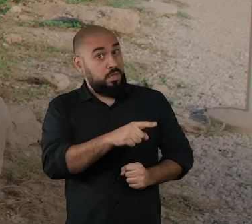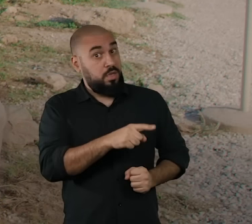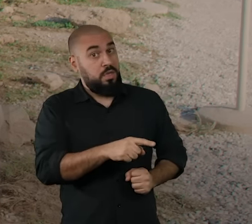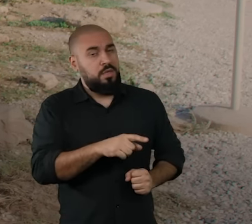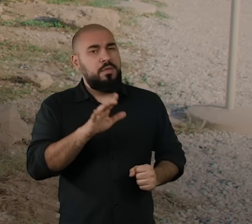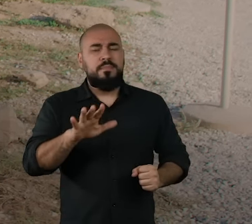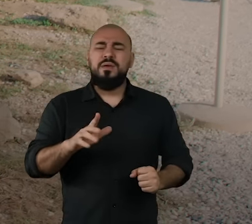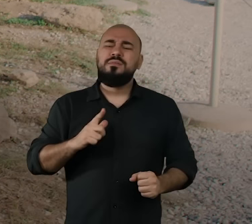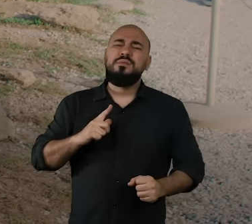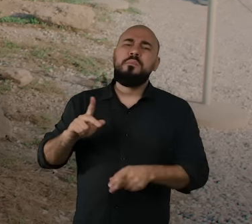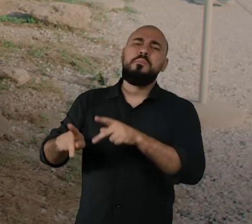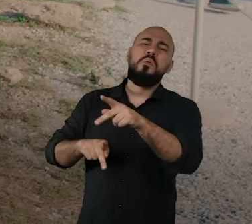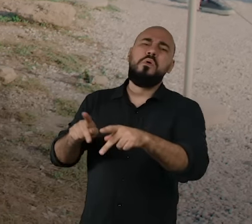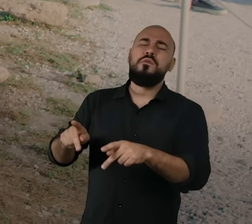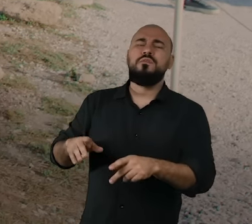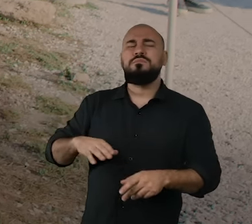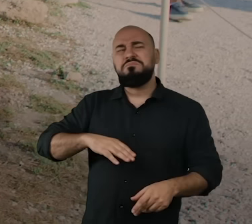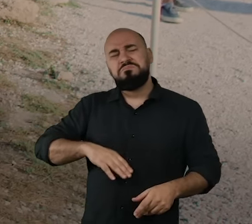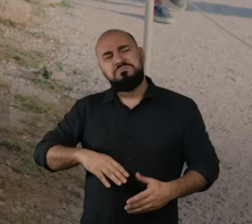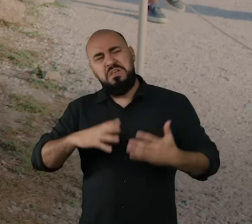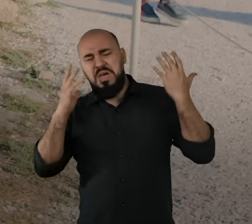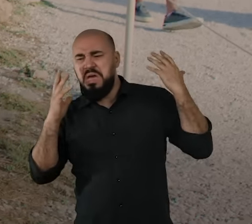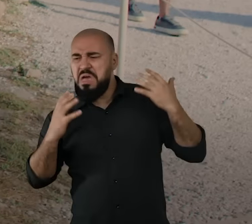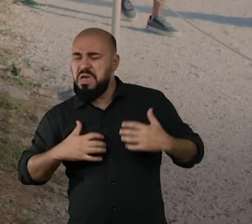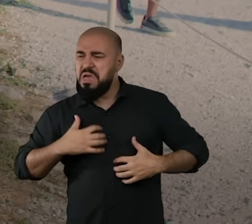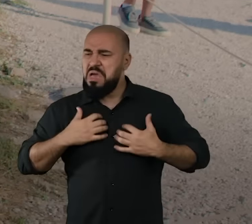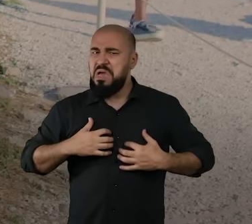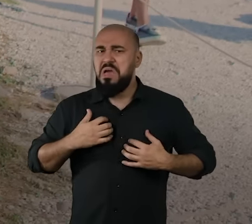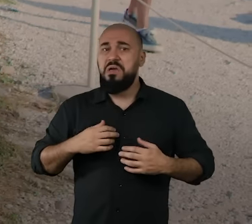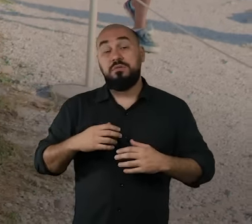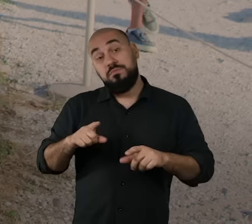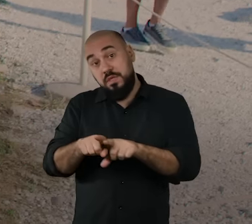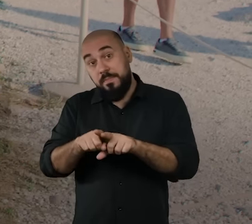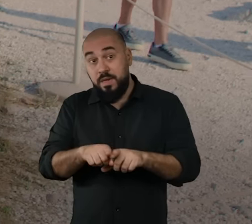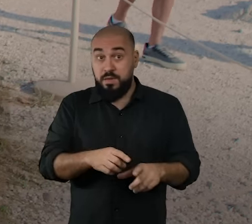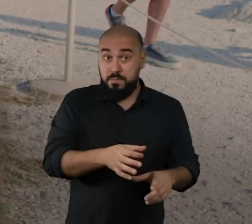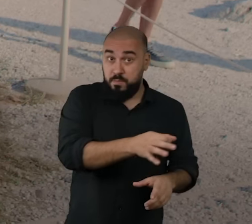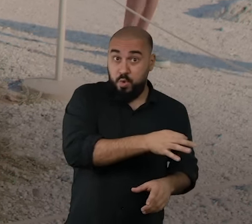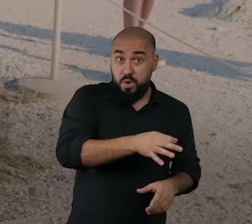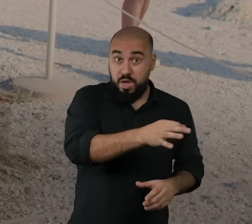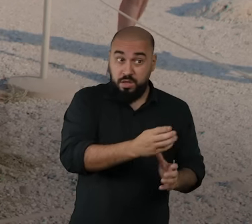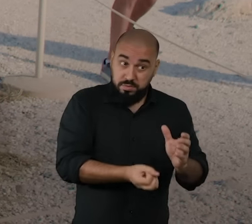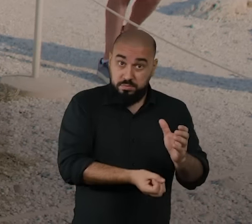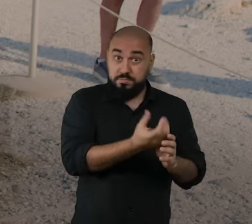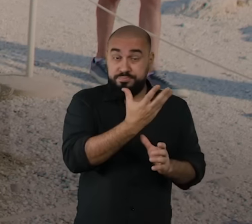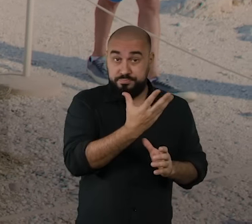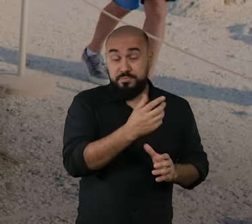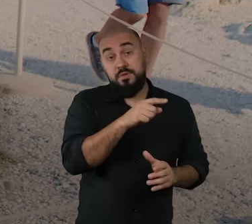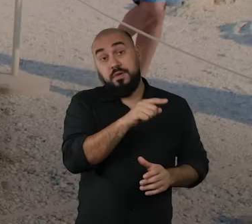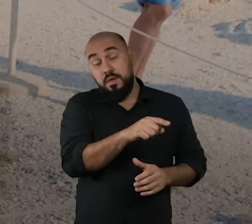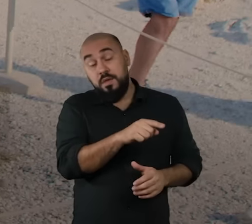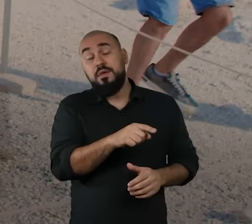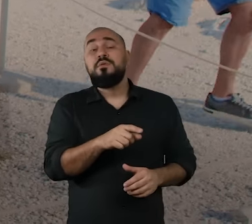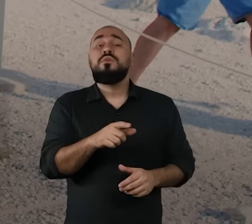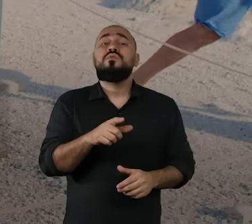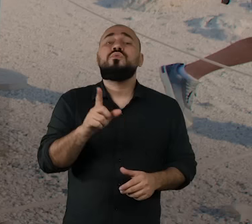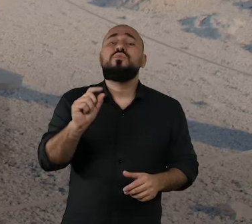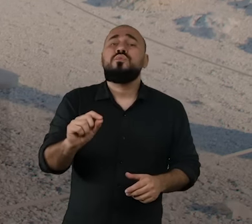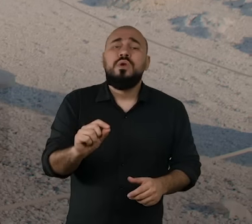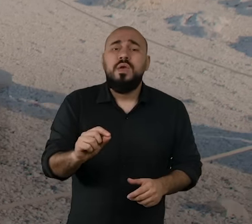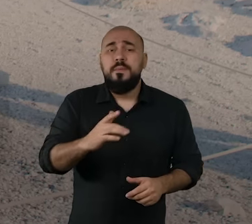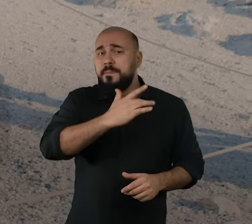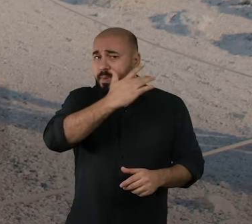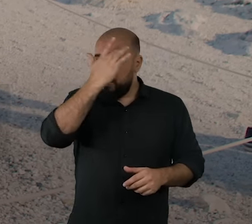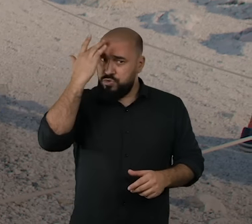além da insatisfação e da invenção da moeda, uma nova forma de enxergar a vida a partir daqueles que começaram a